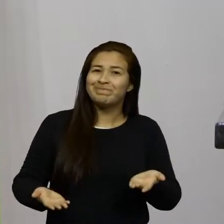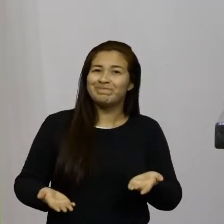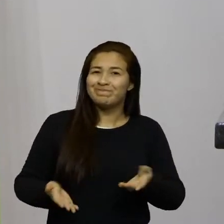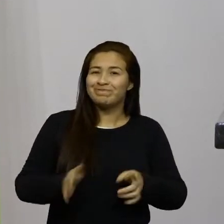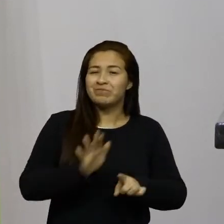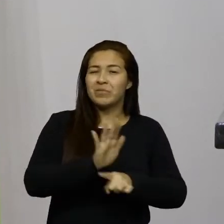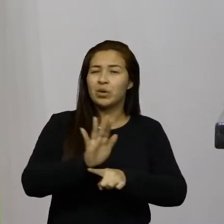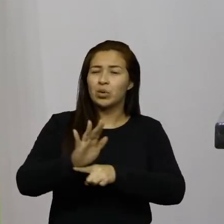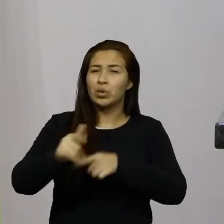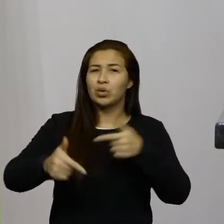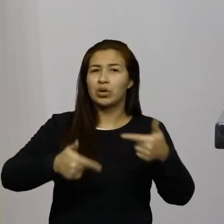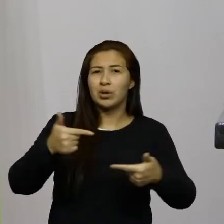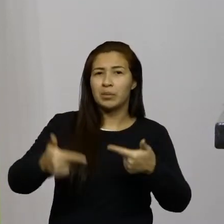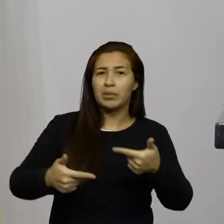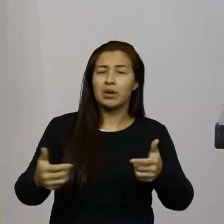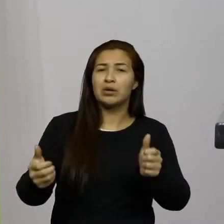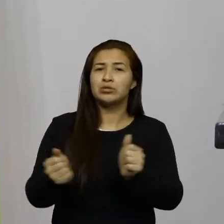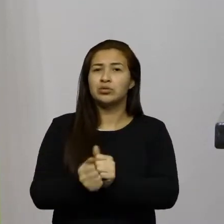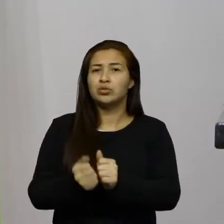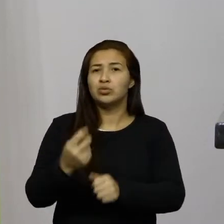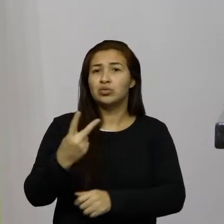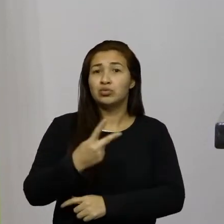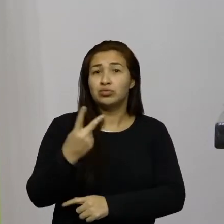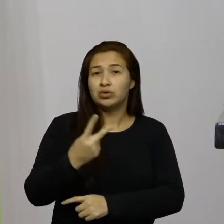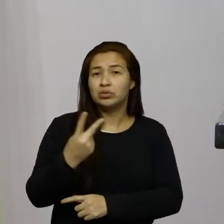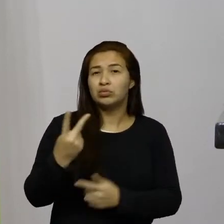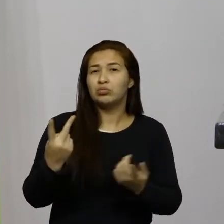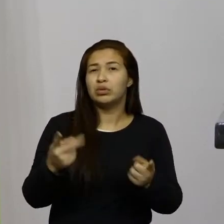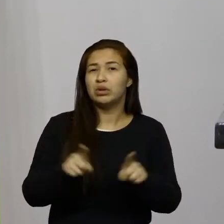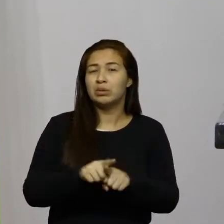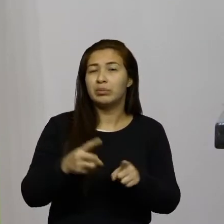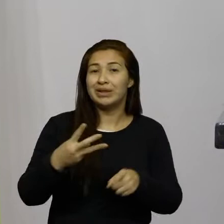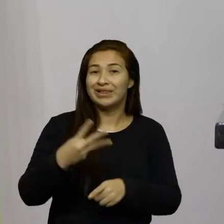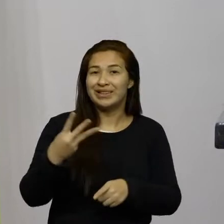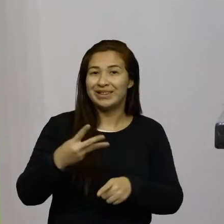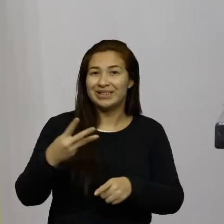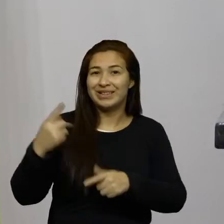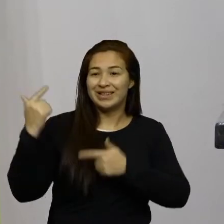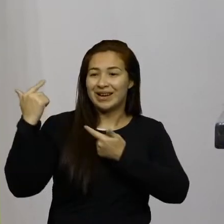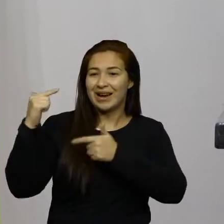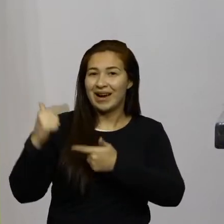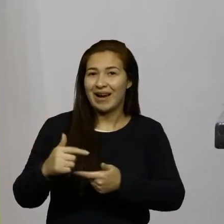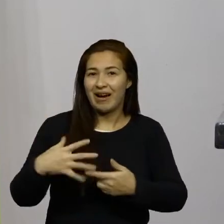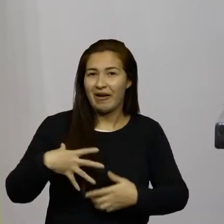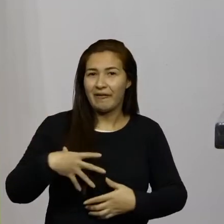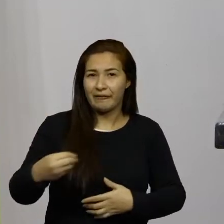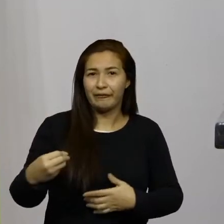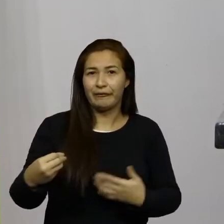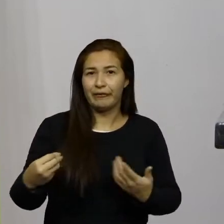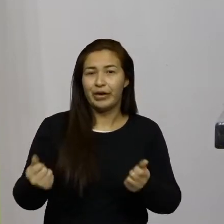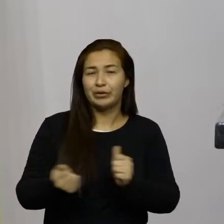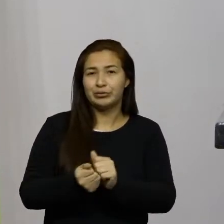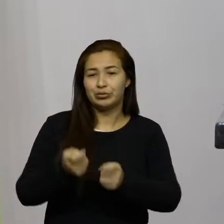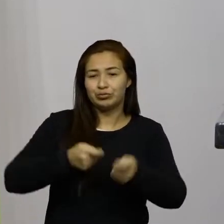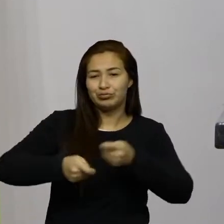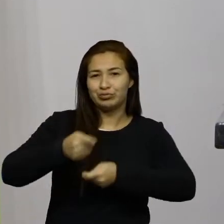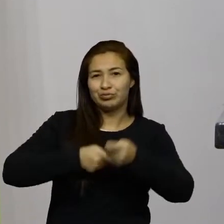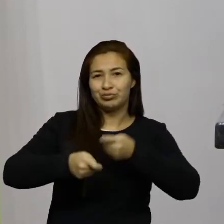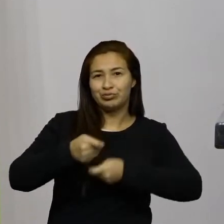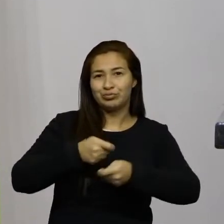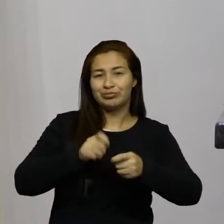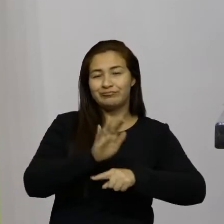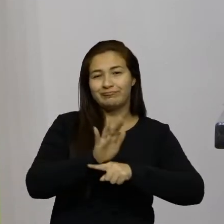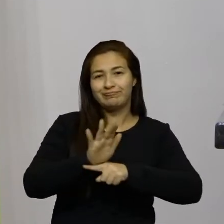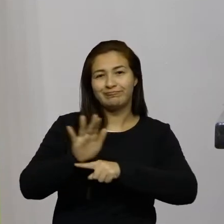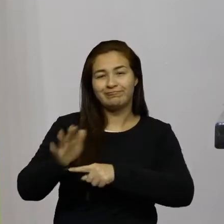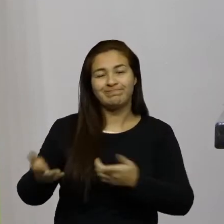do seu trabalho junto com a segunda e a terceira geração né nos negócios então isso é um